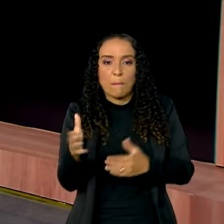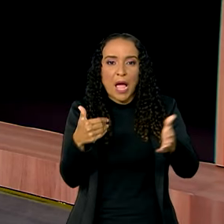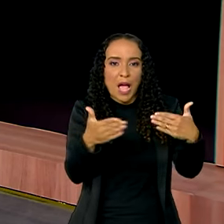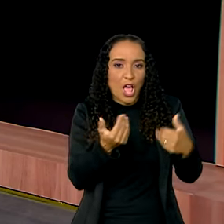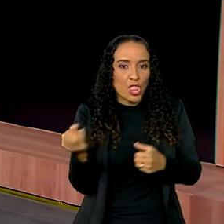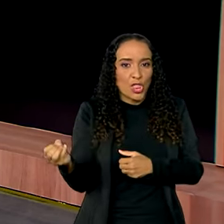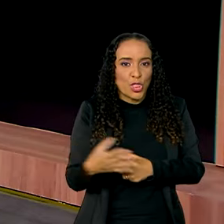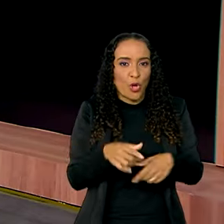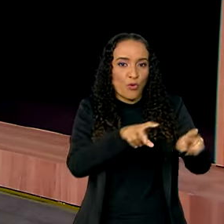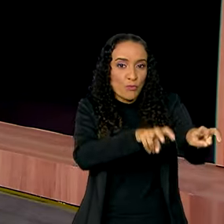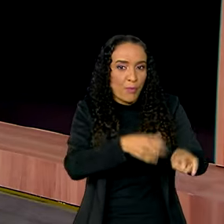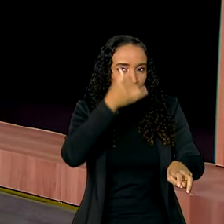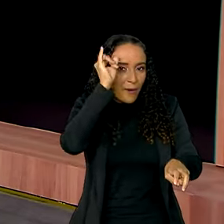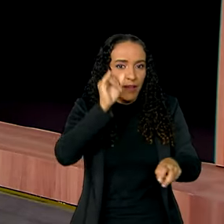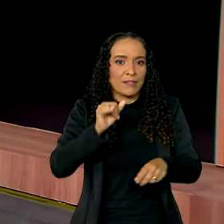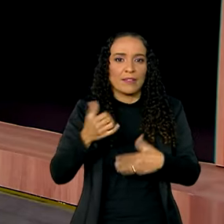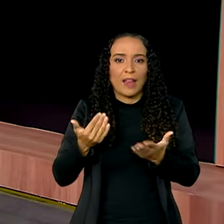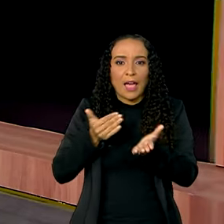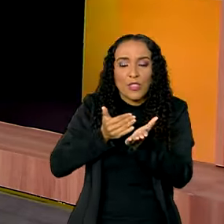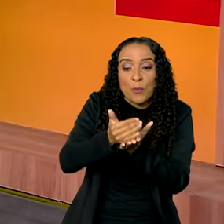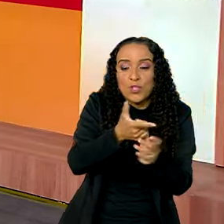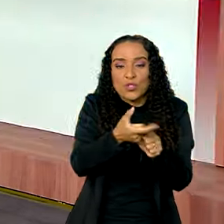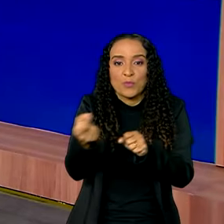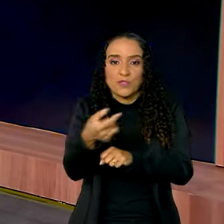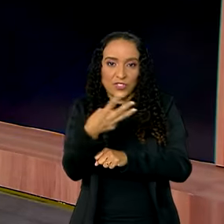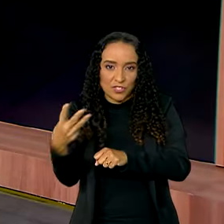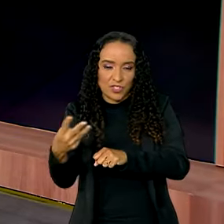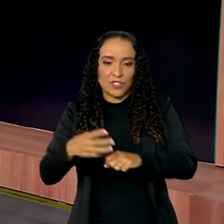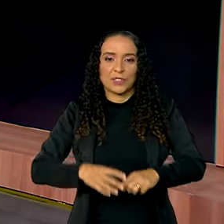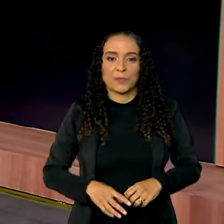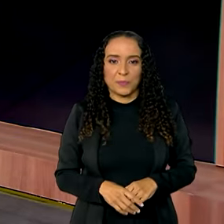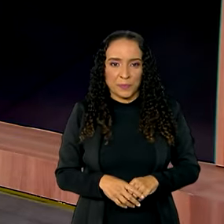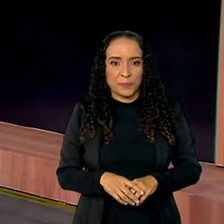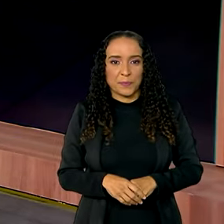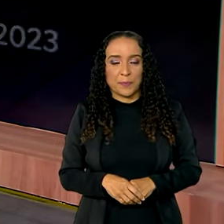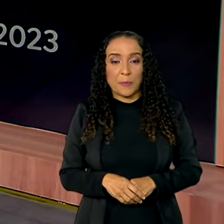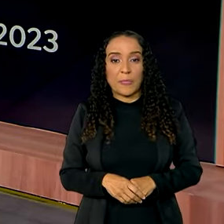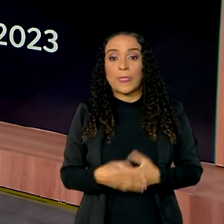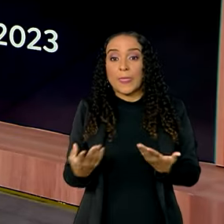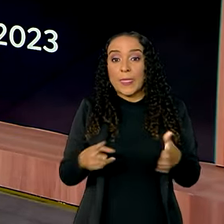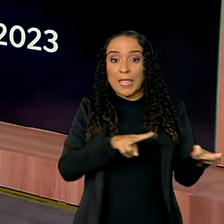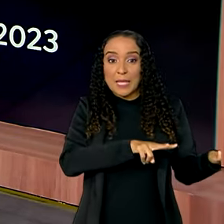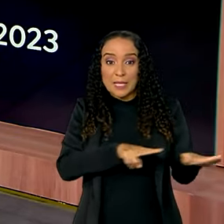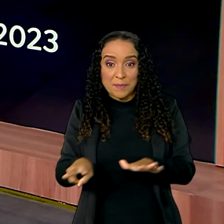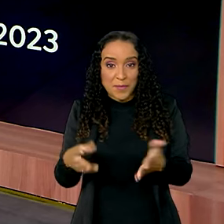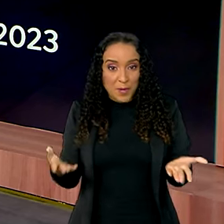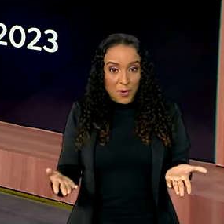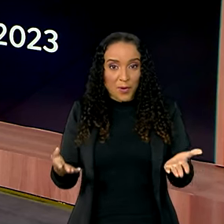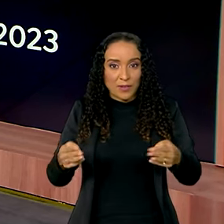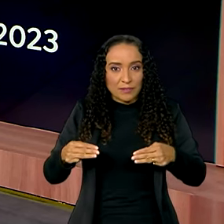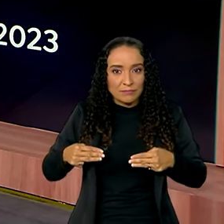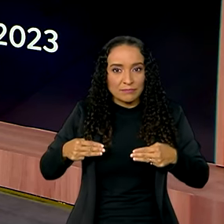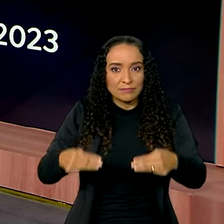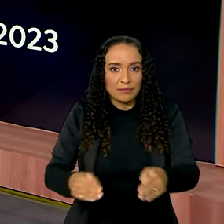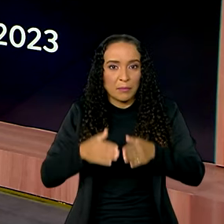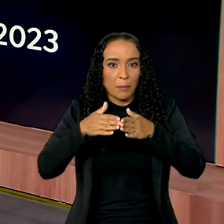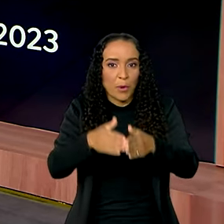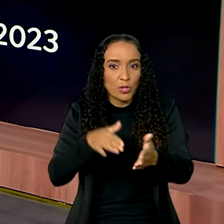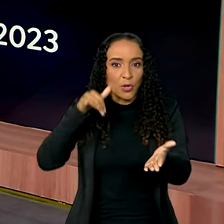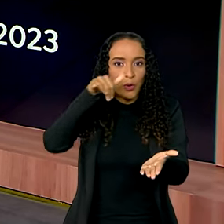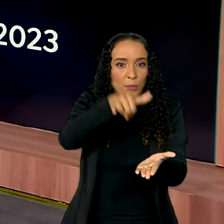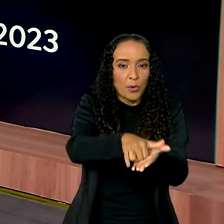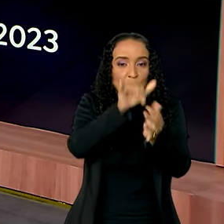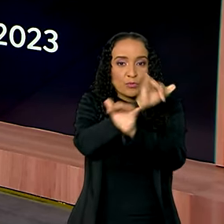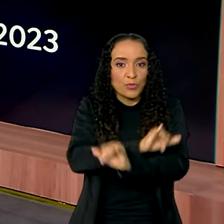novos mercados agropecuários desde o início de 2023. E nesta semana, o Ministério de Portos e